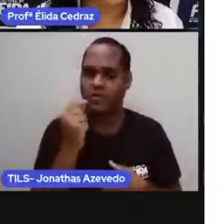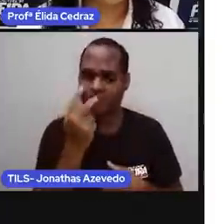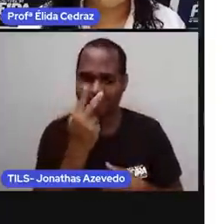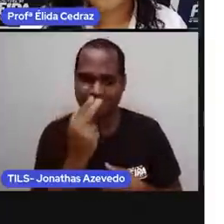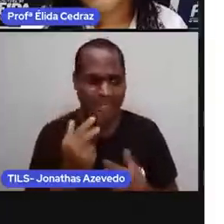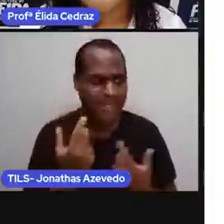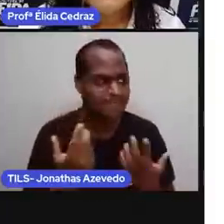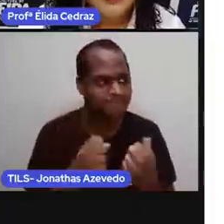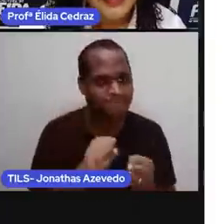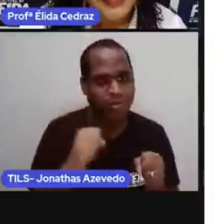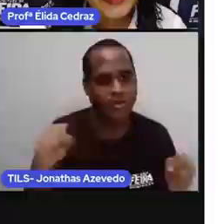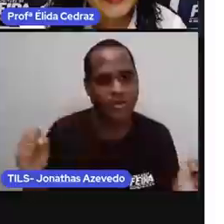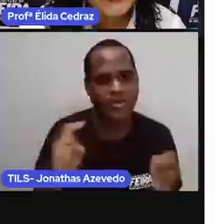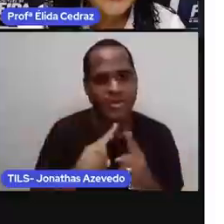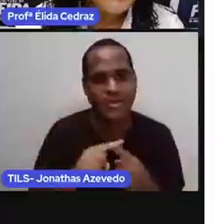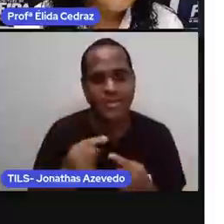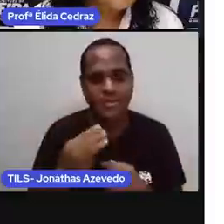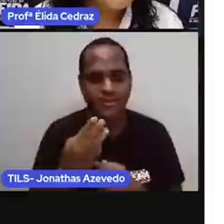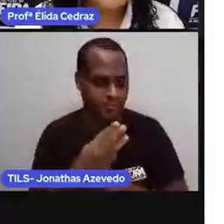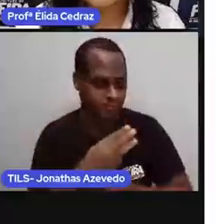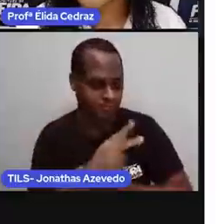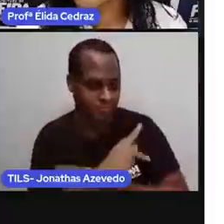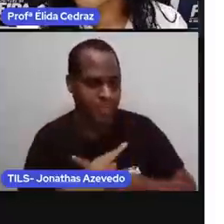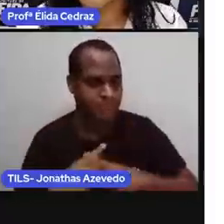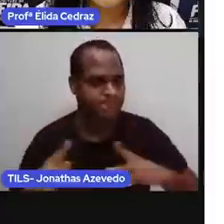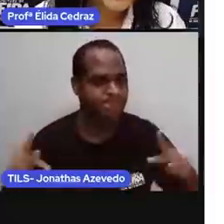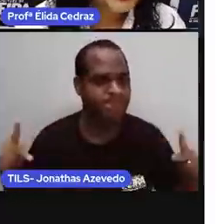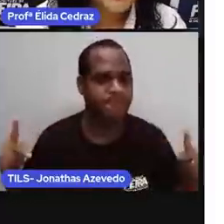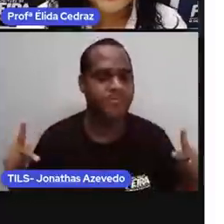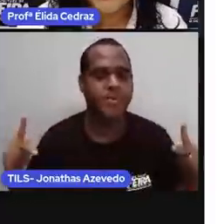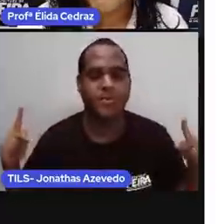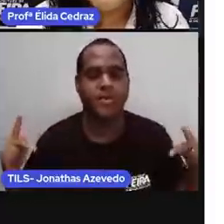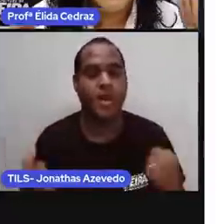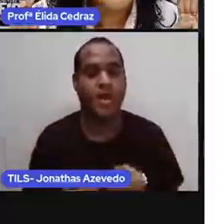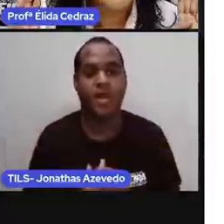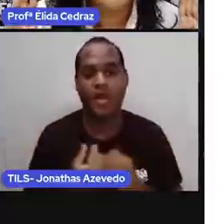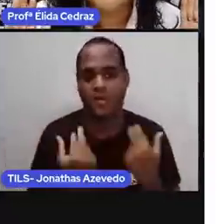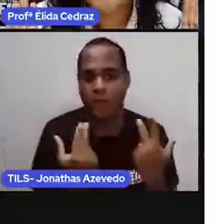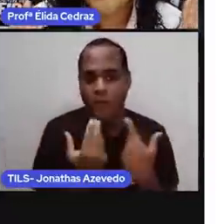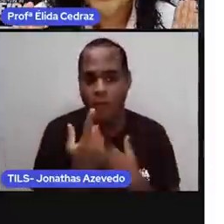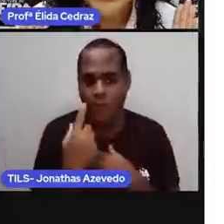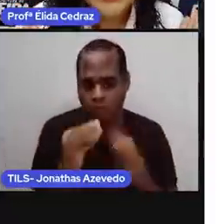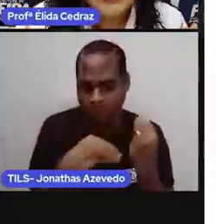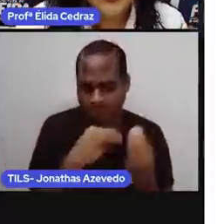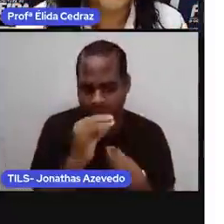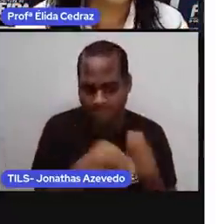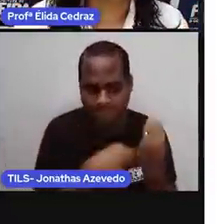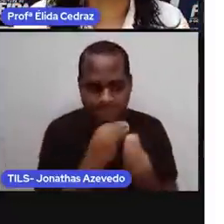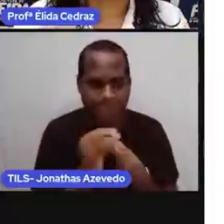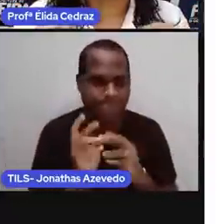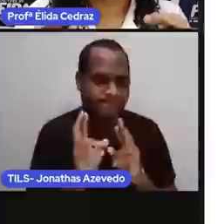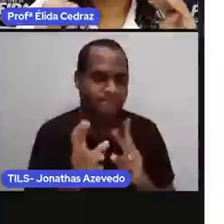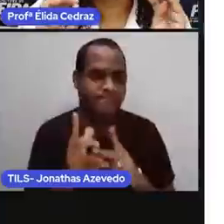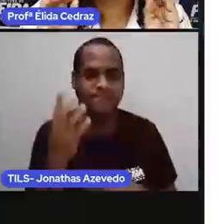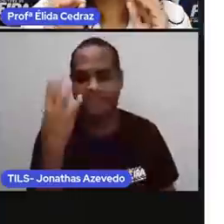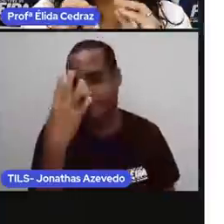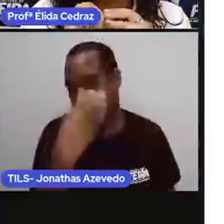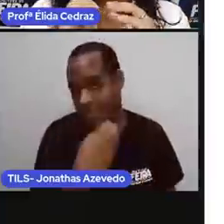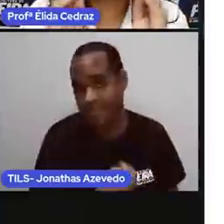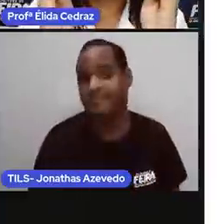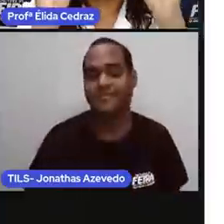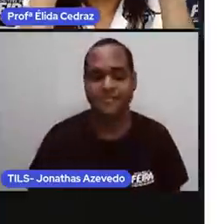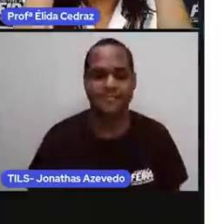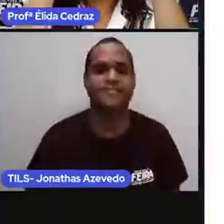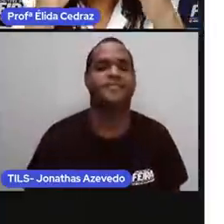uma pantera, mas mistura de onça-pintada. É um animal lindo. E aí,